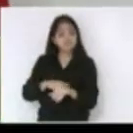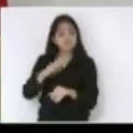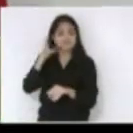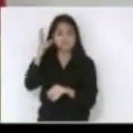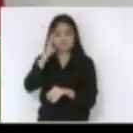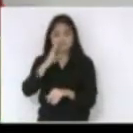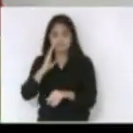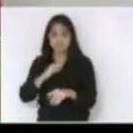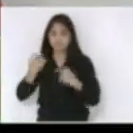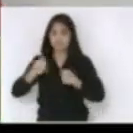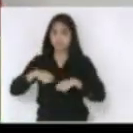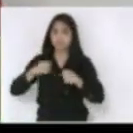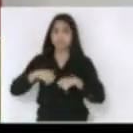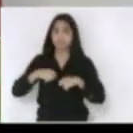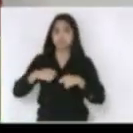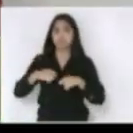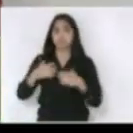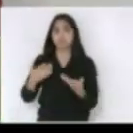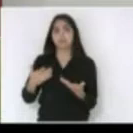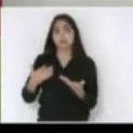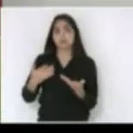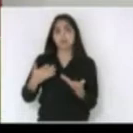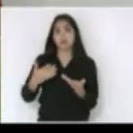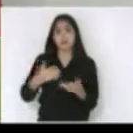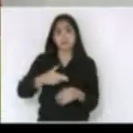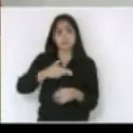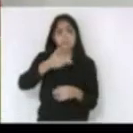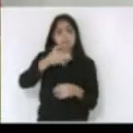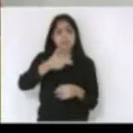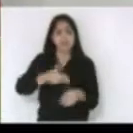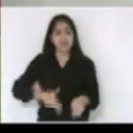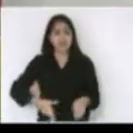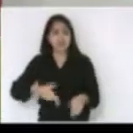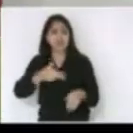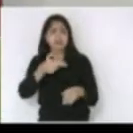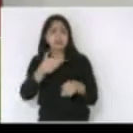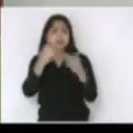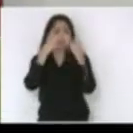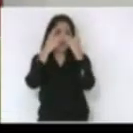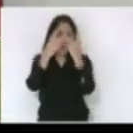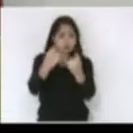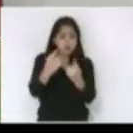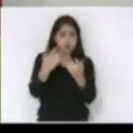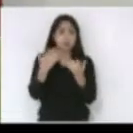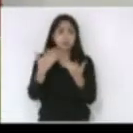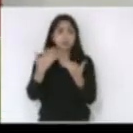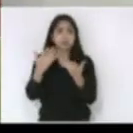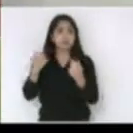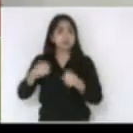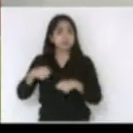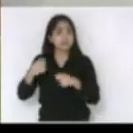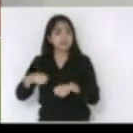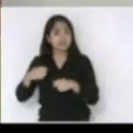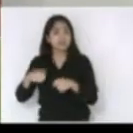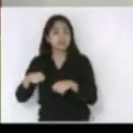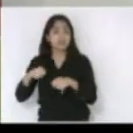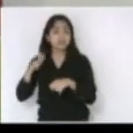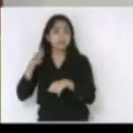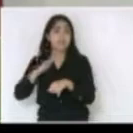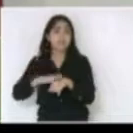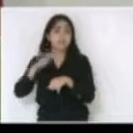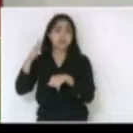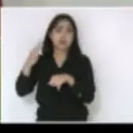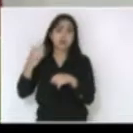precisa não de mais armas e de mais violência o Brasil precisa de fato